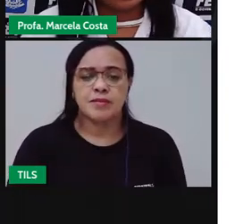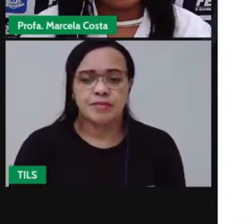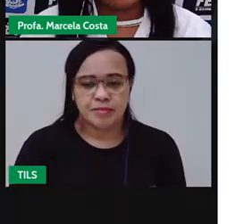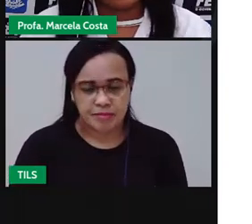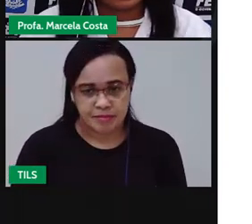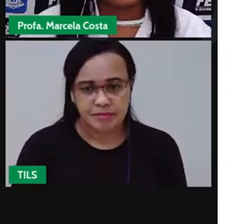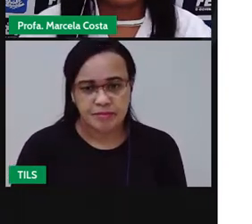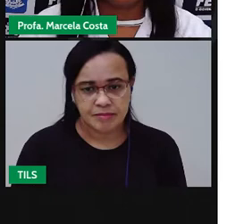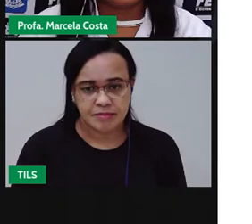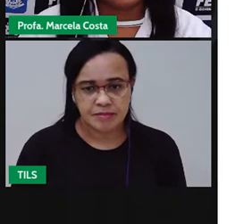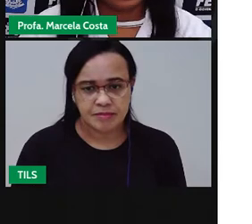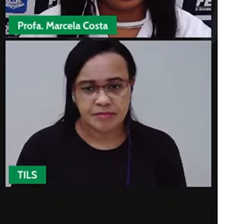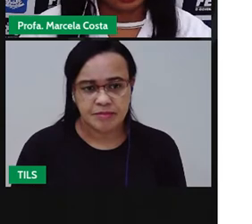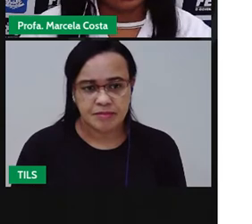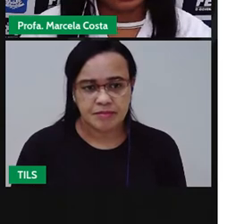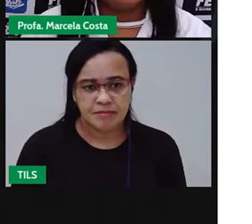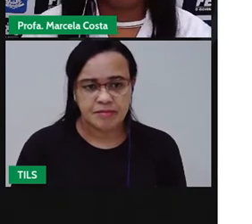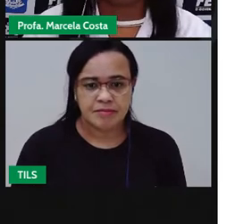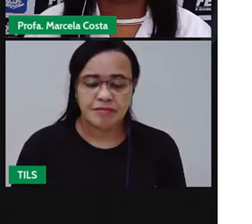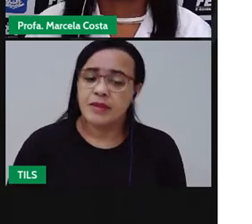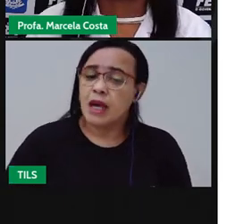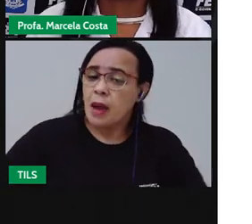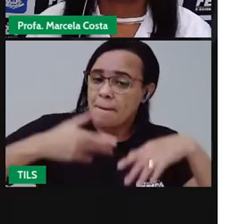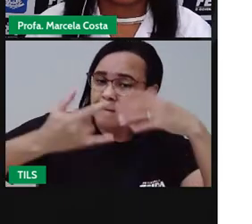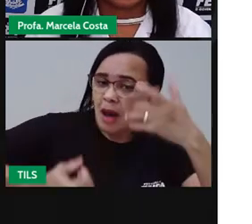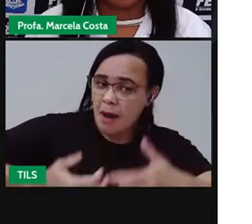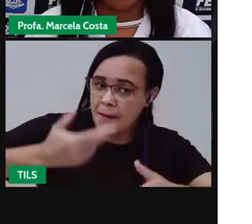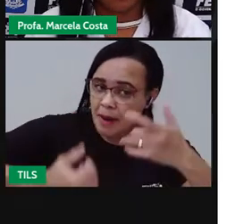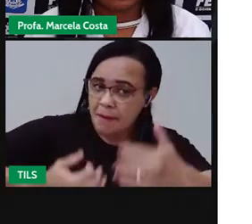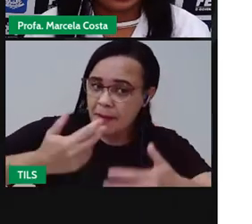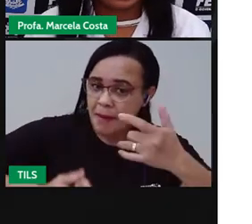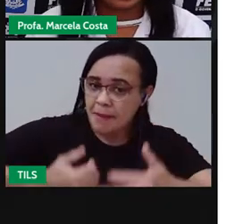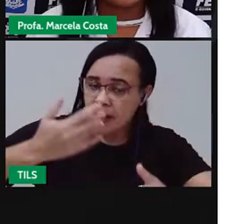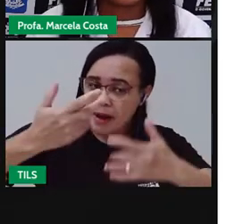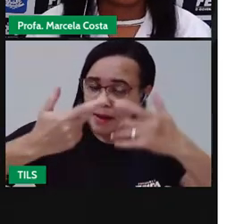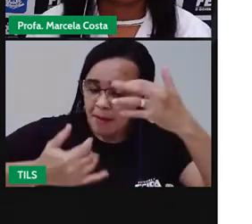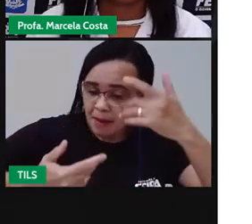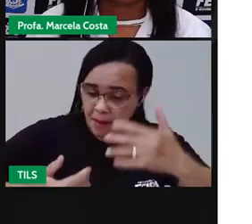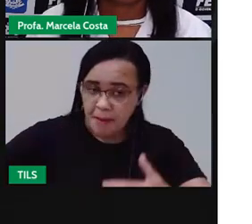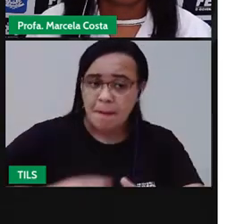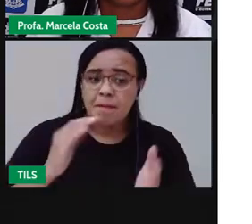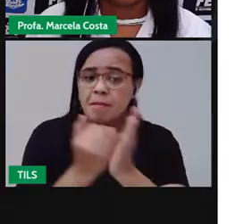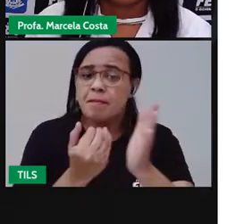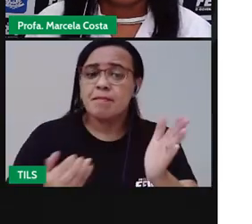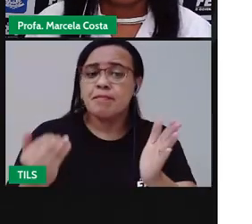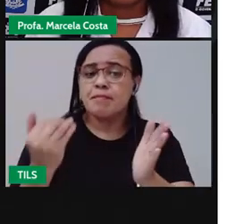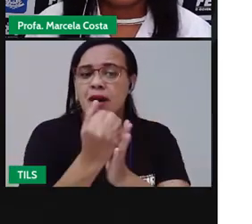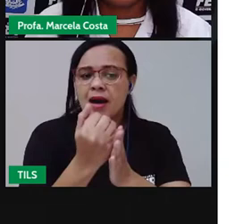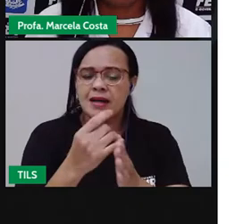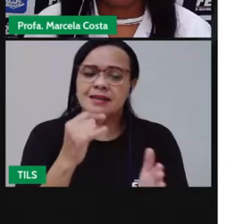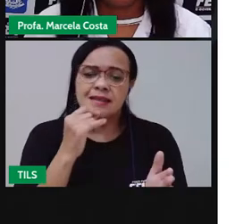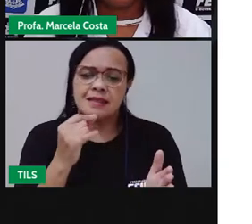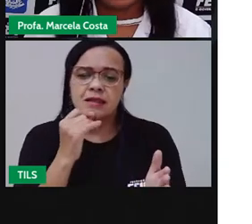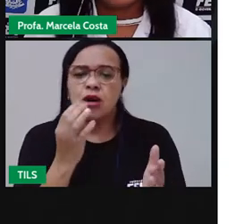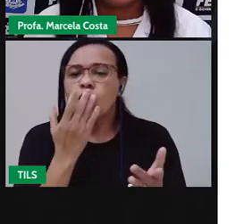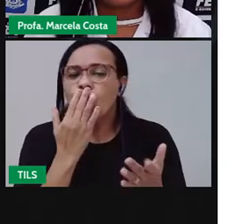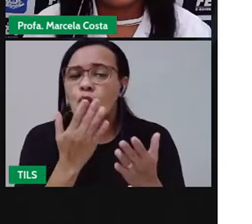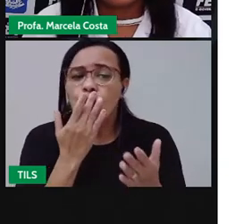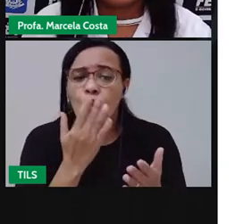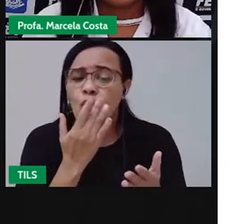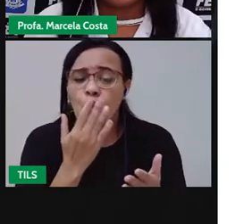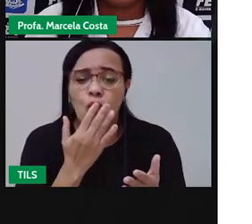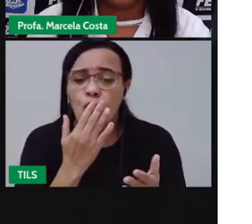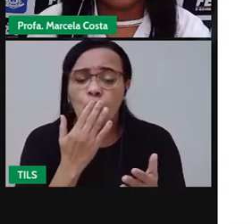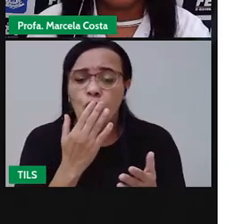Ela deveria ter dito a cor da casa, o que